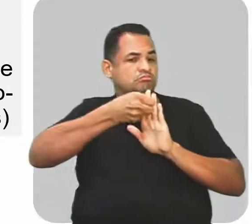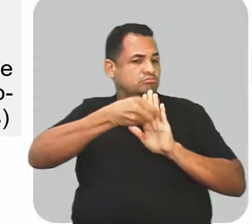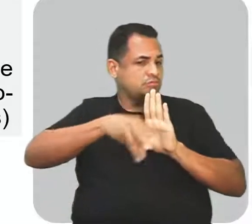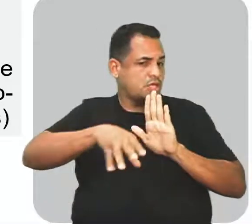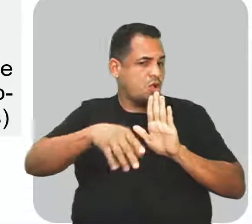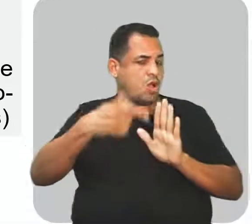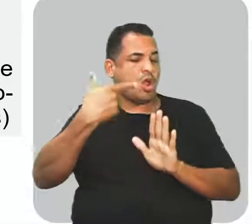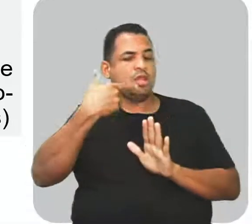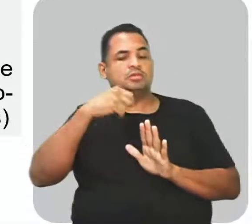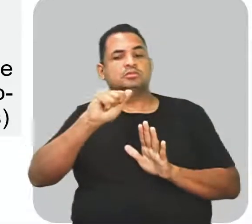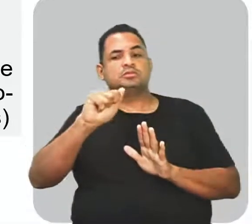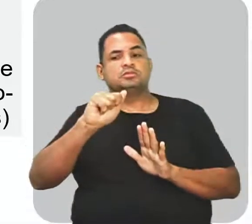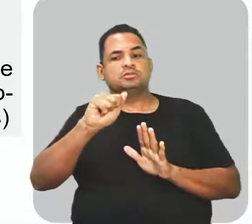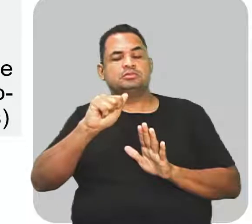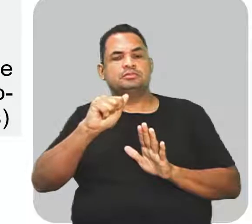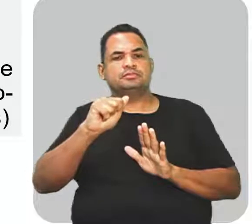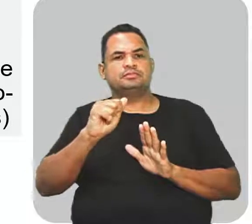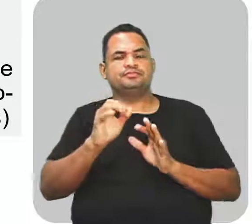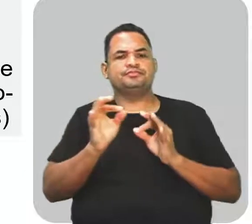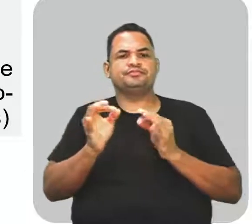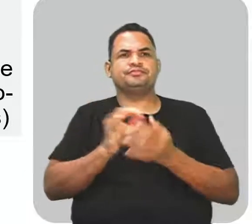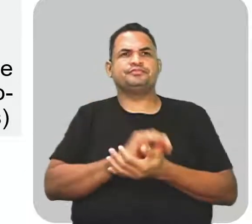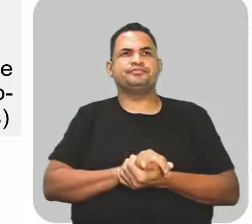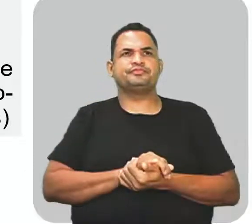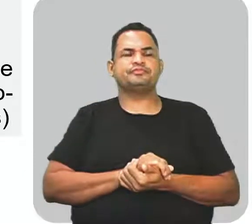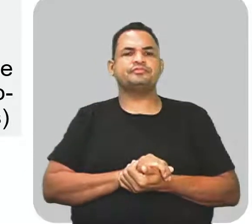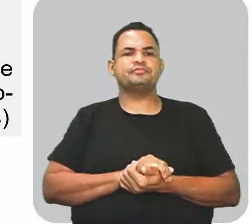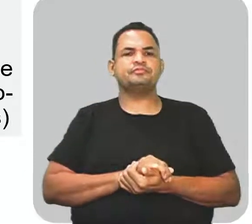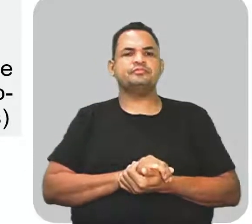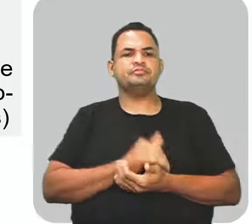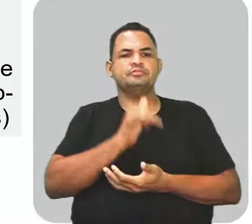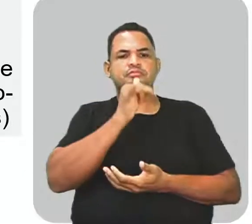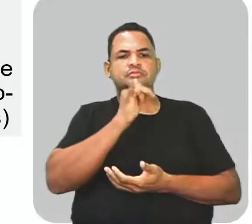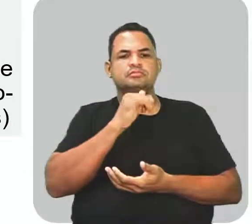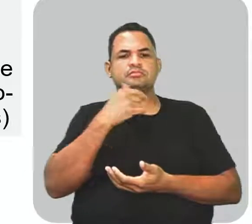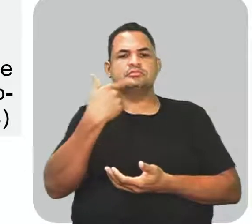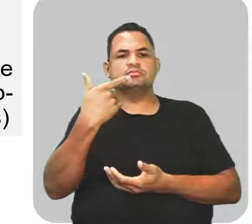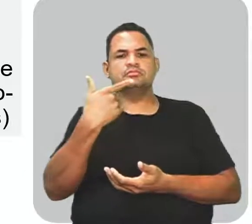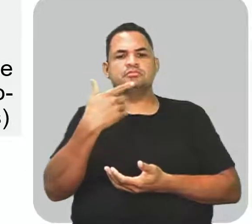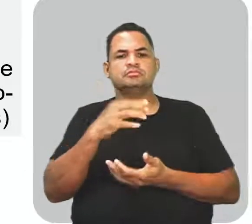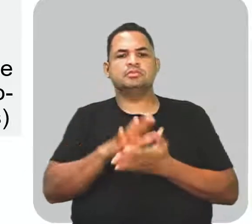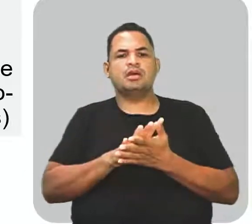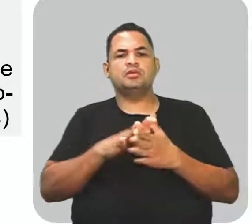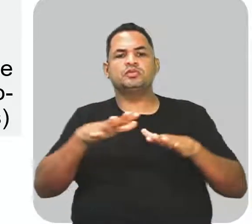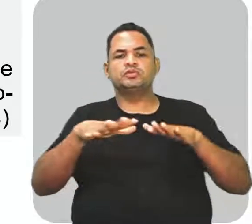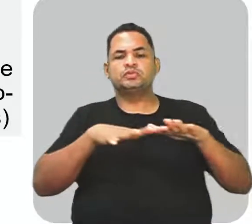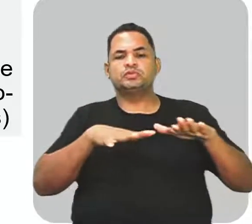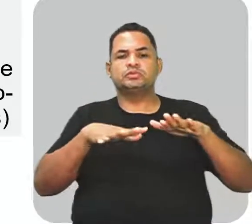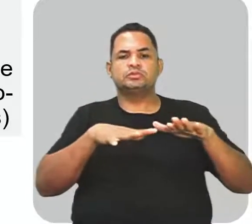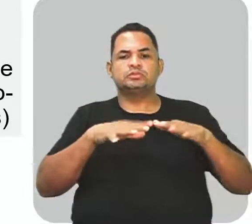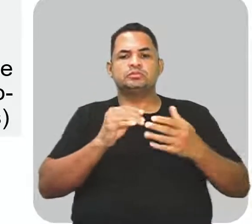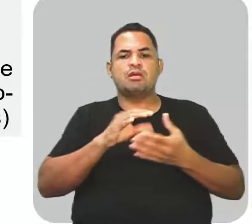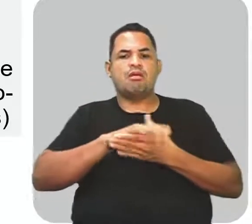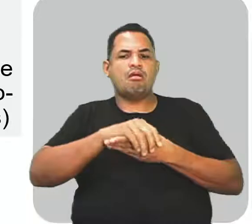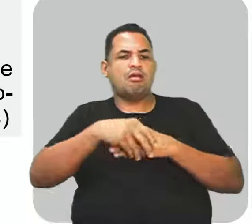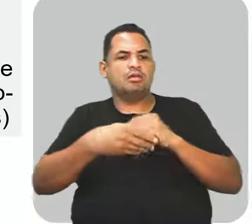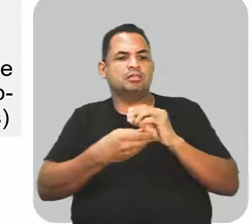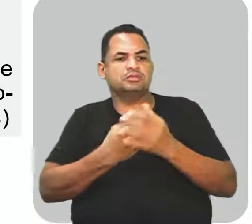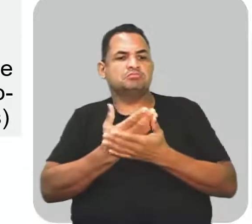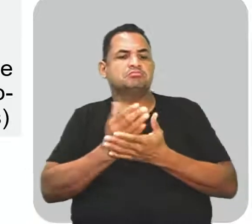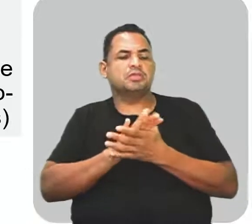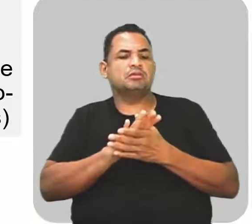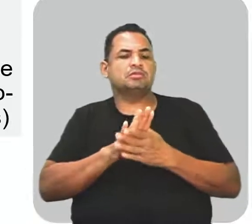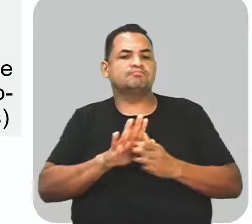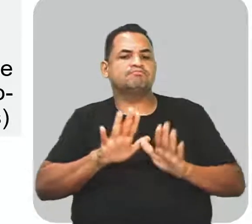E aqui estamos nas figuras de construção. Então, 2. Não nos movemos. As mãos é que se